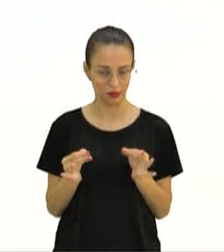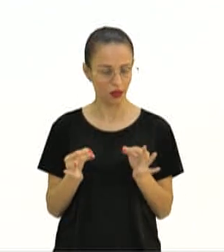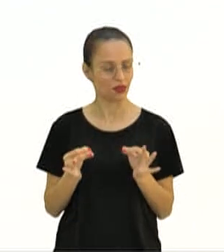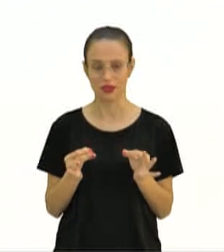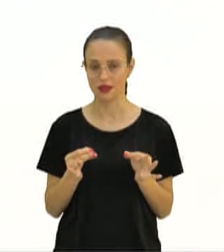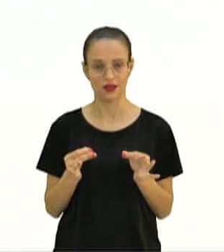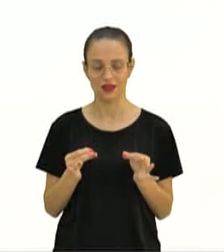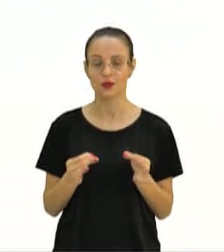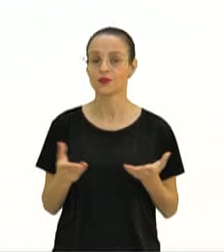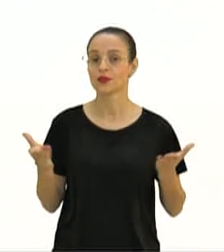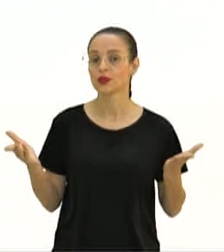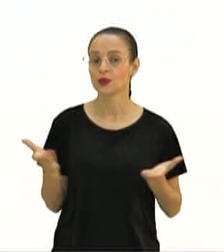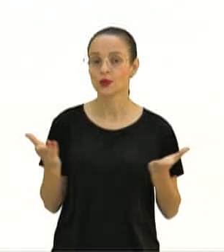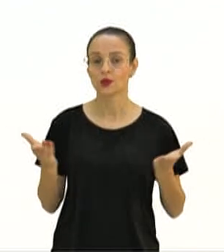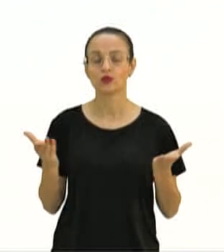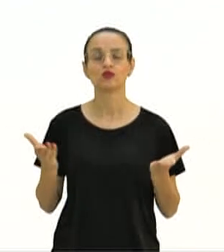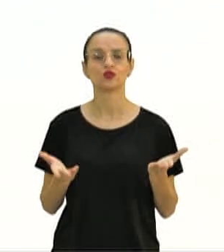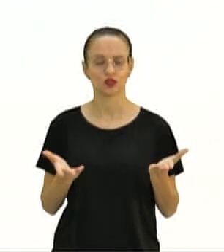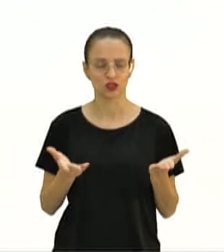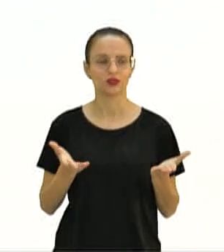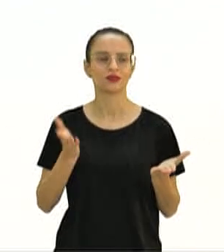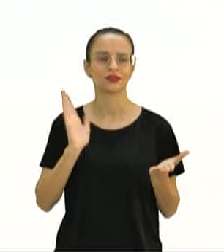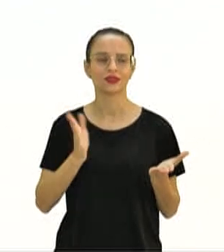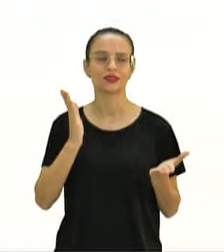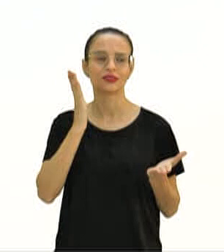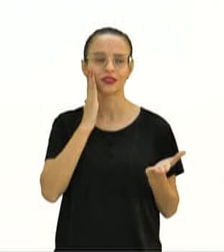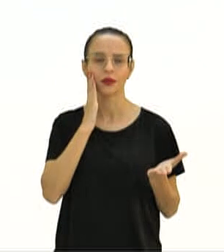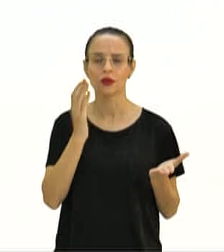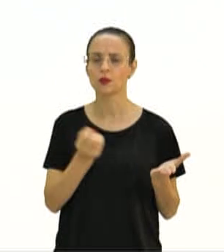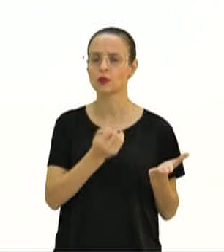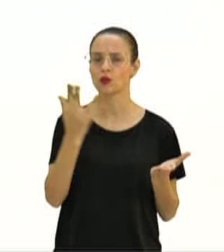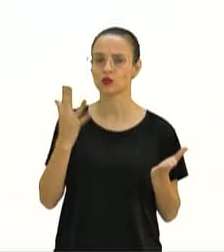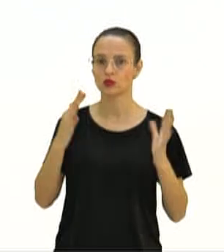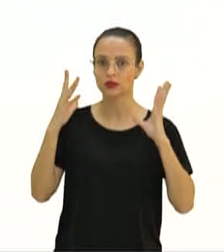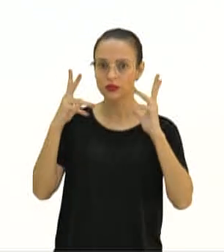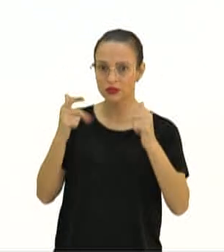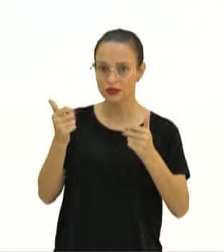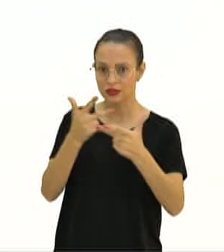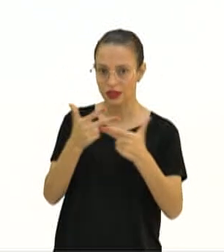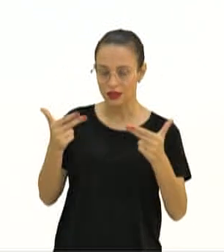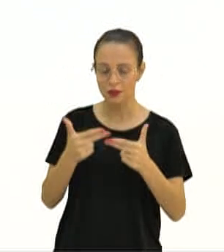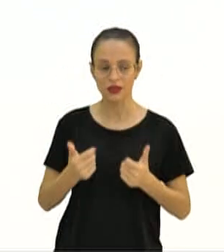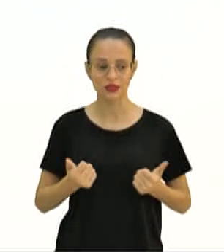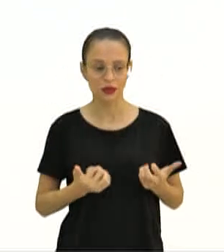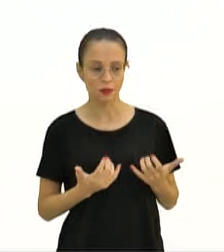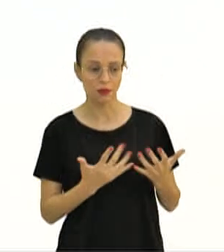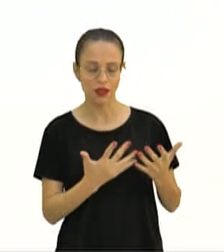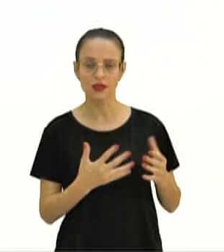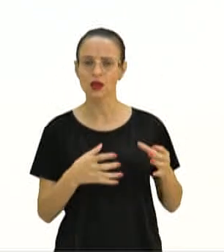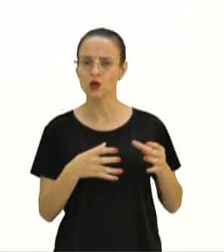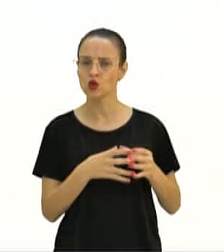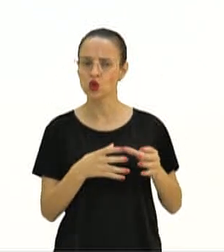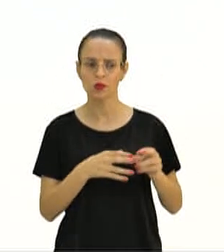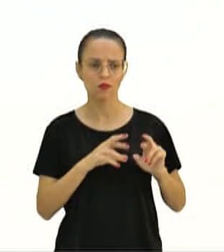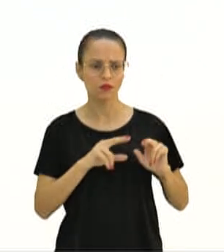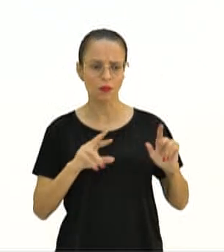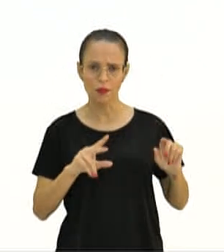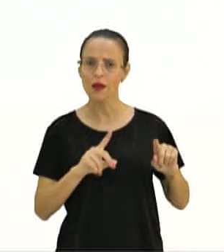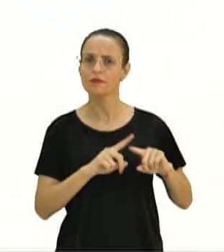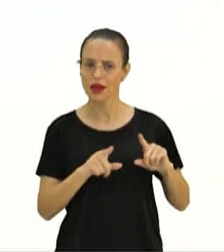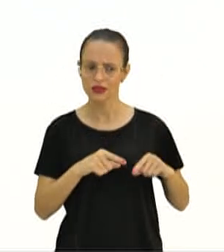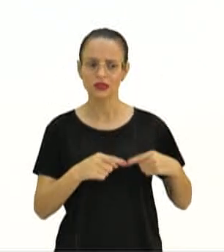assim. Hoje em dia, são conhecidos muitos casos de animais e de plantas de espécies diferentes que deixam descendentes férteis.